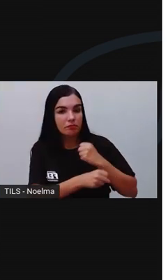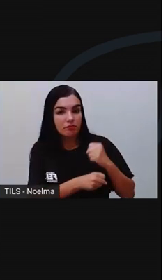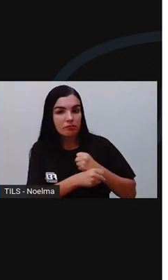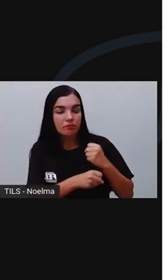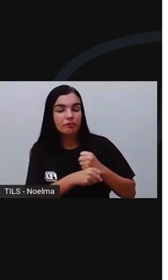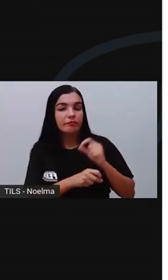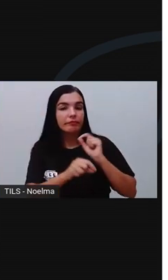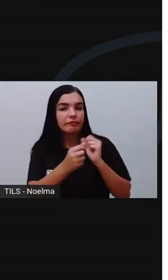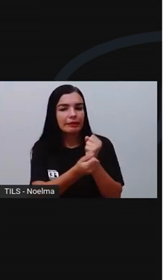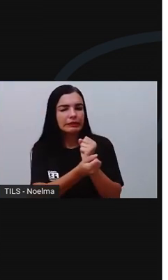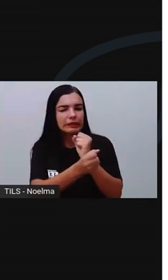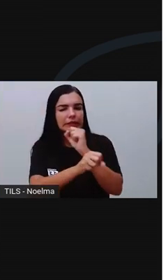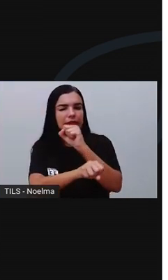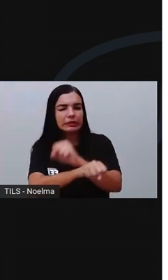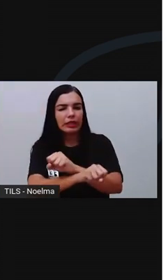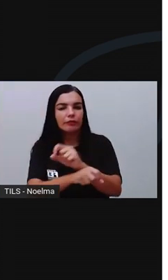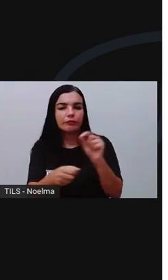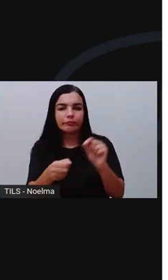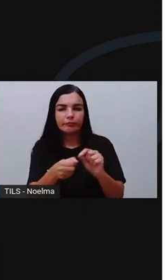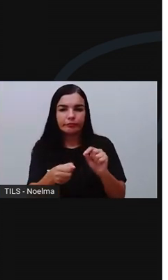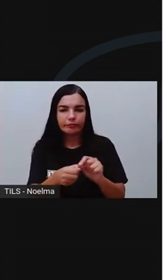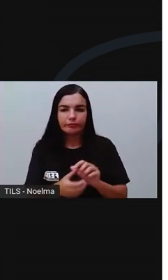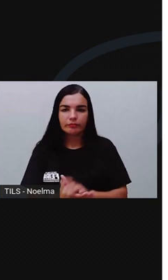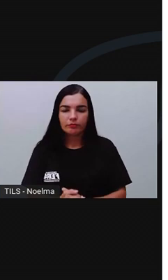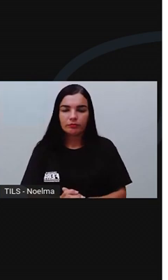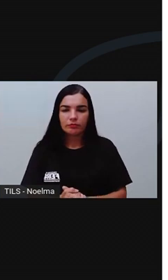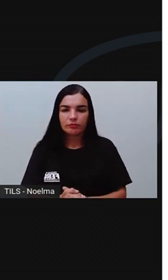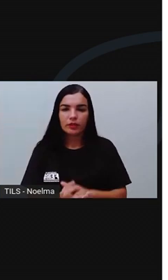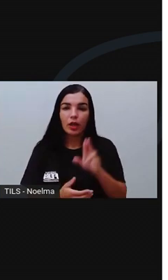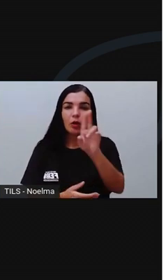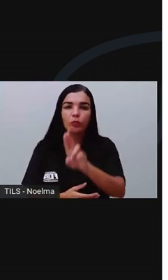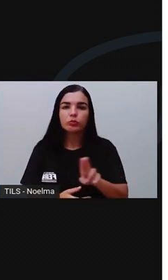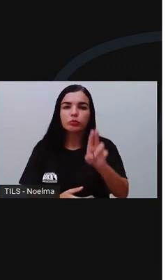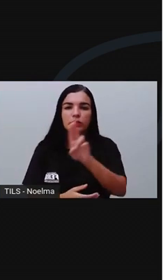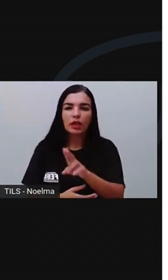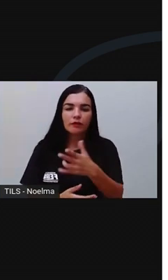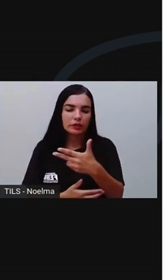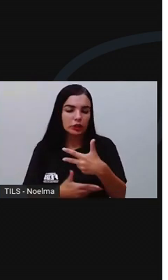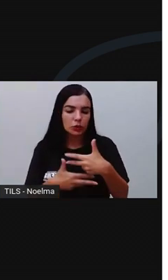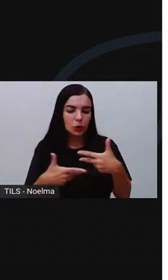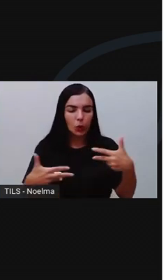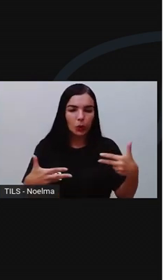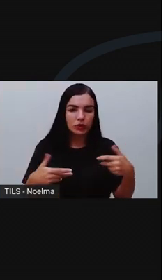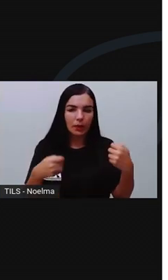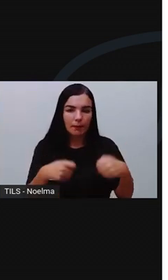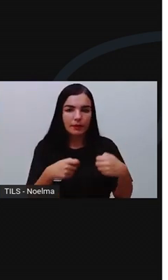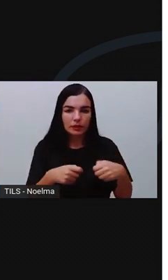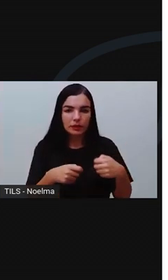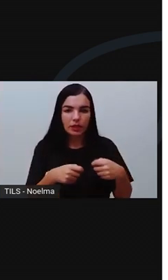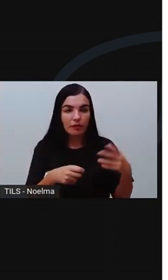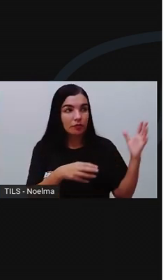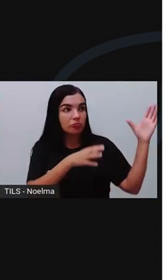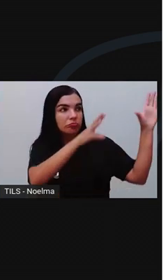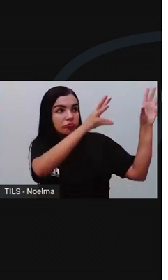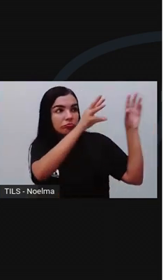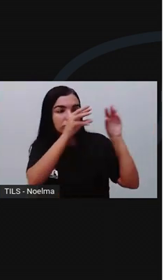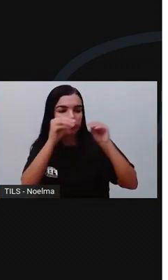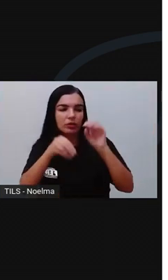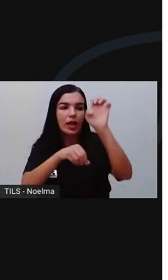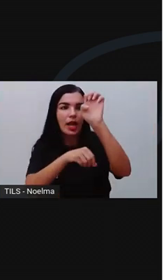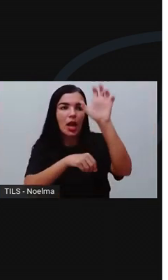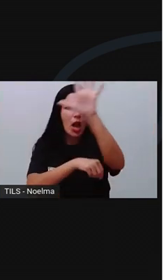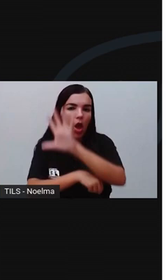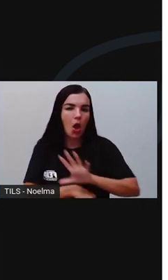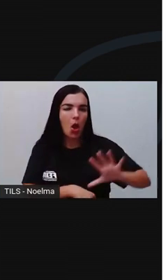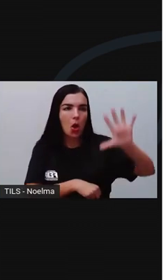nas oficinas da propriedade. Os utensílios mais sofisticados eram importados da Europa. Toda casa